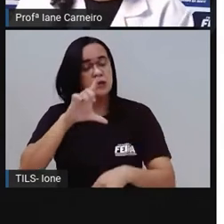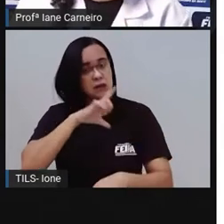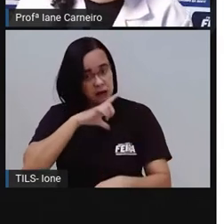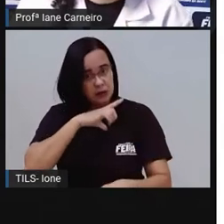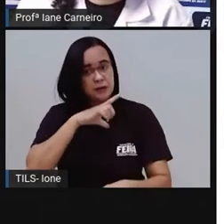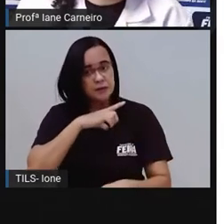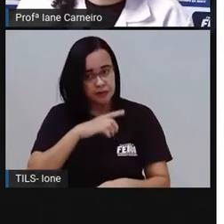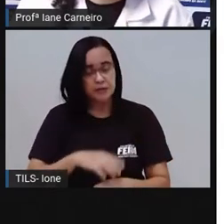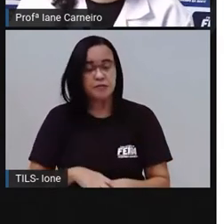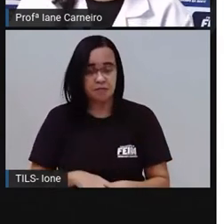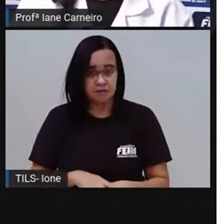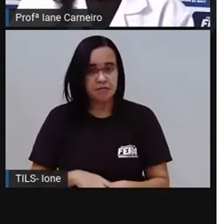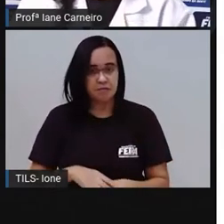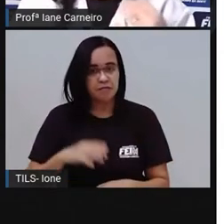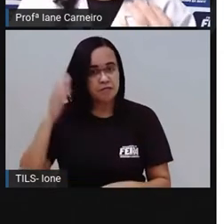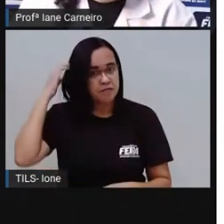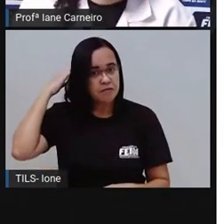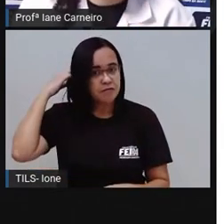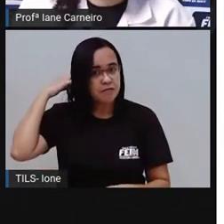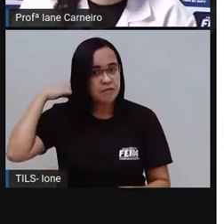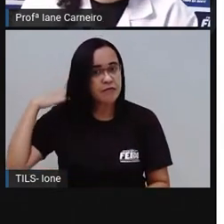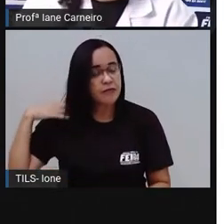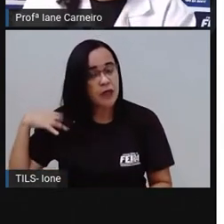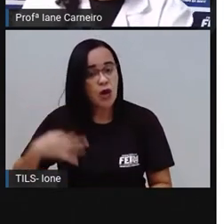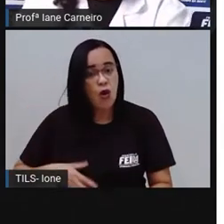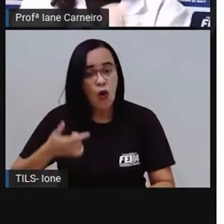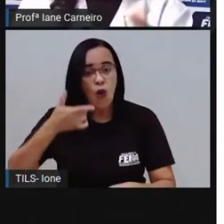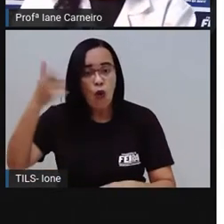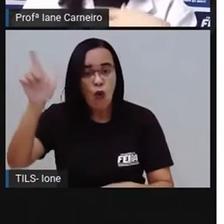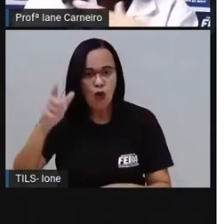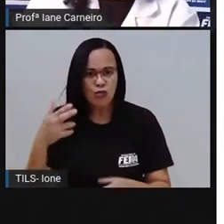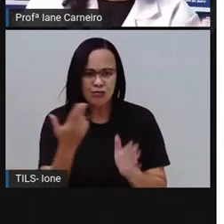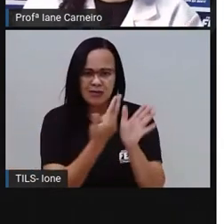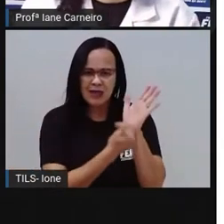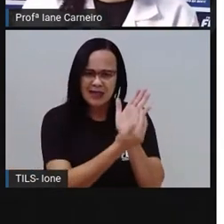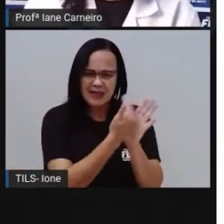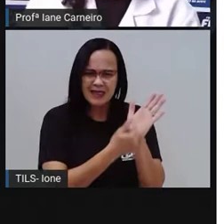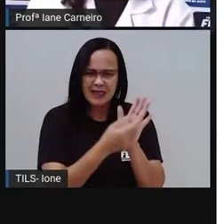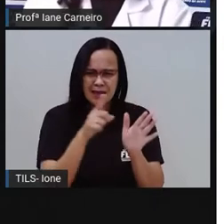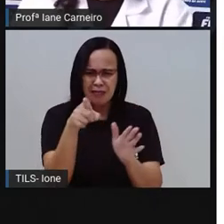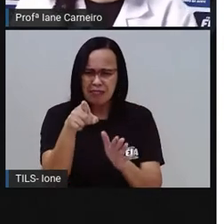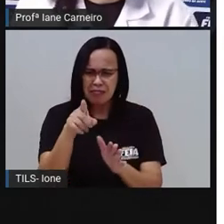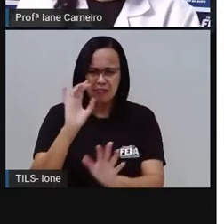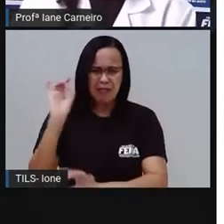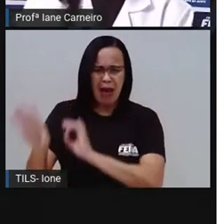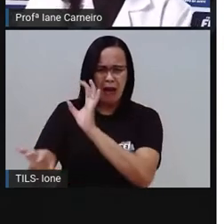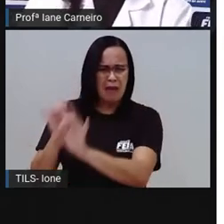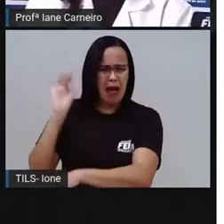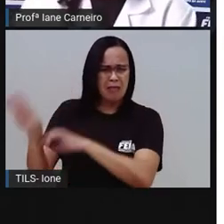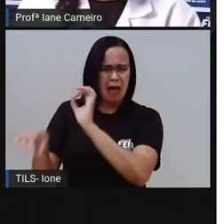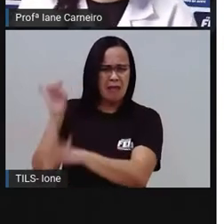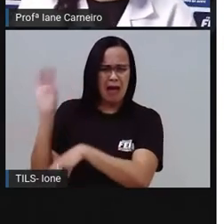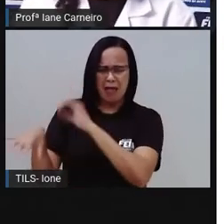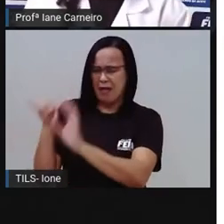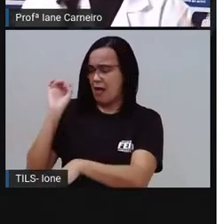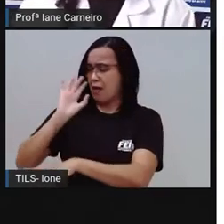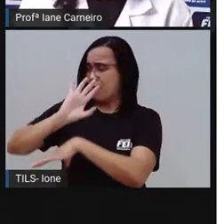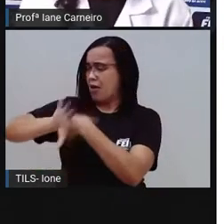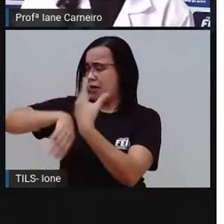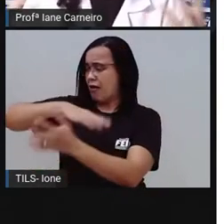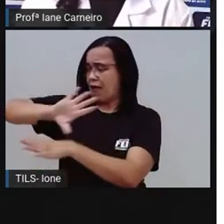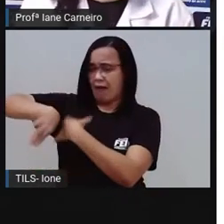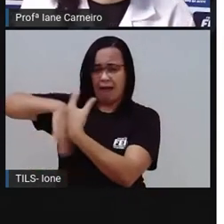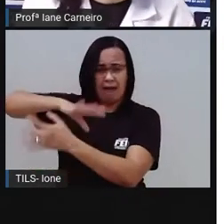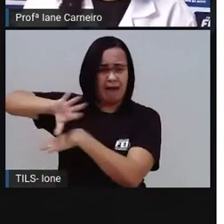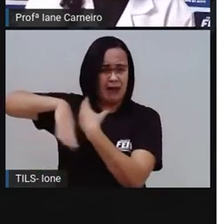Outra imagem também, ó. Muito chocante, porque ali, o lixo está jogado ali de qualquer forma, né? O material, resíduo, está ali